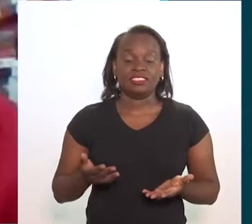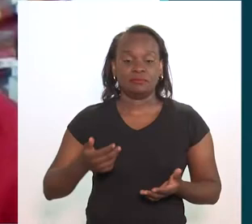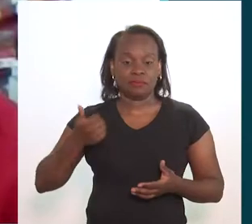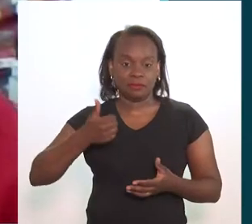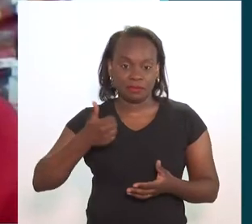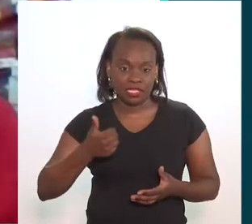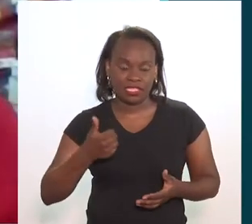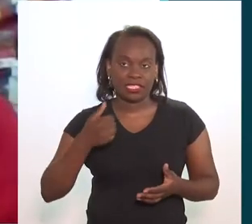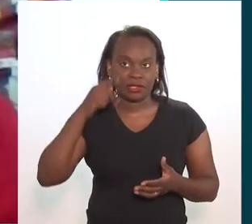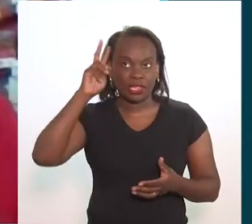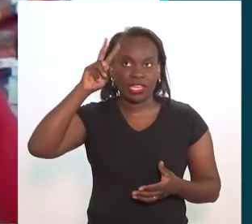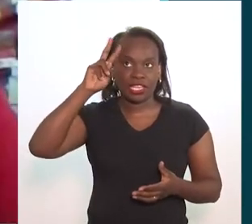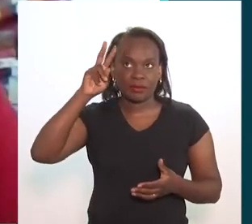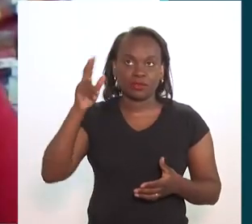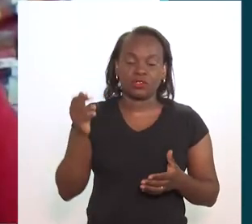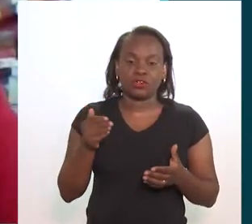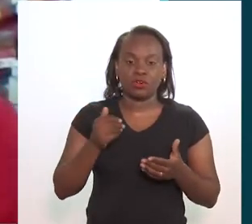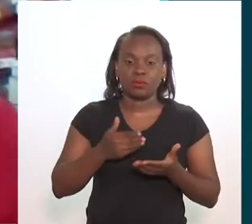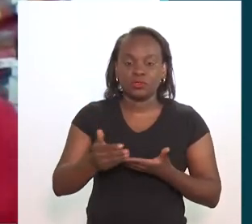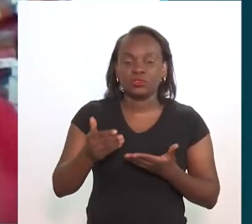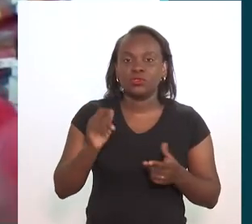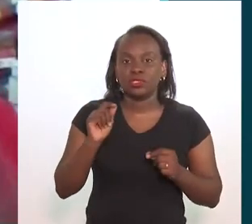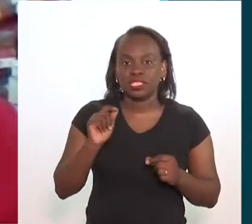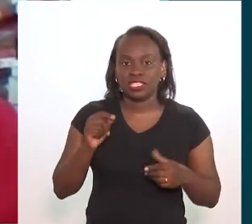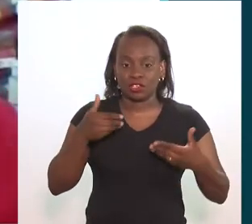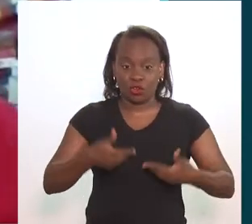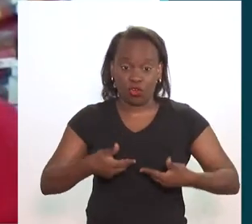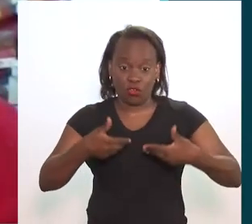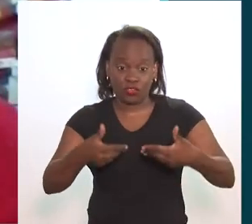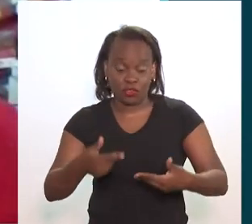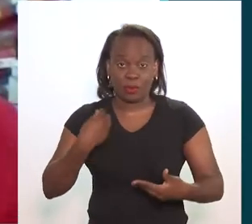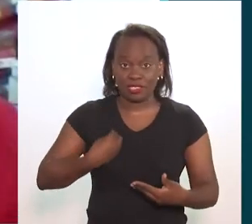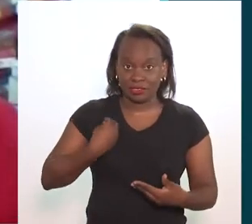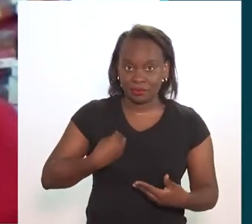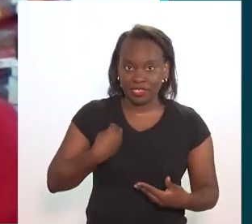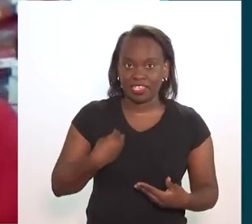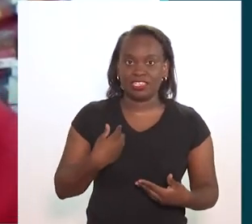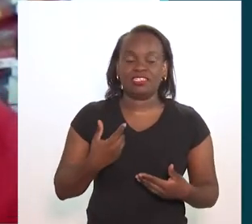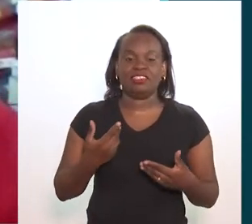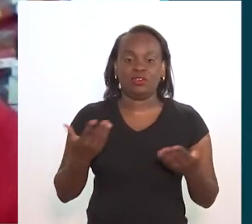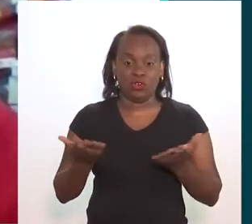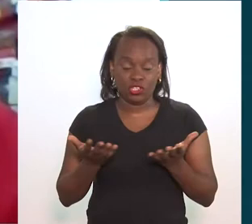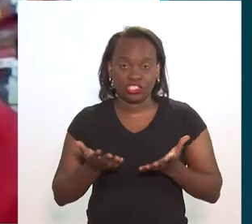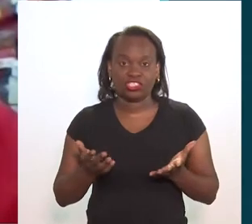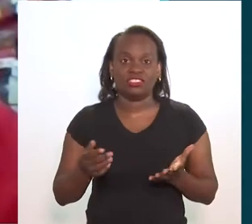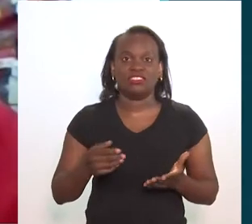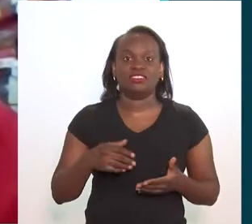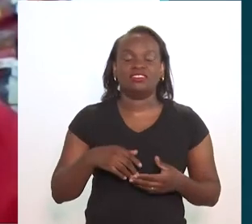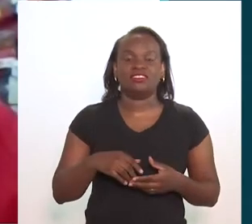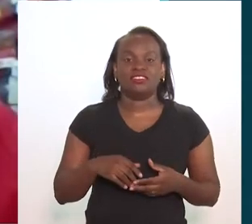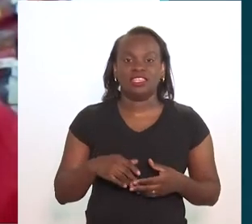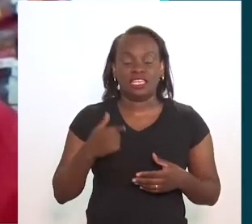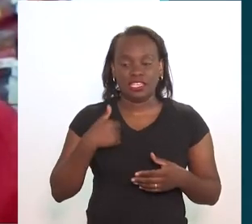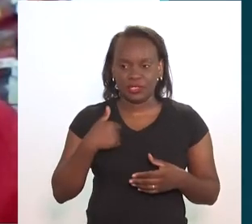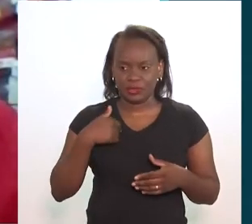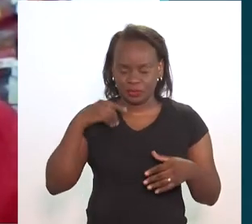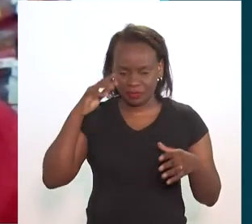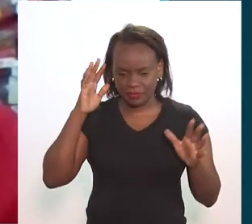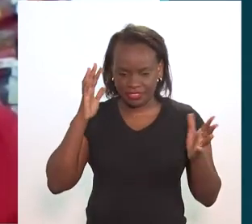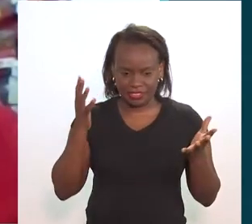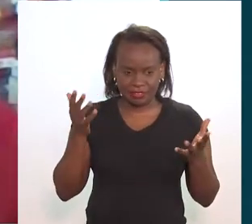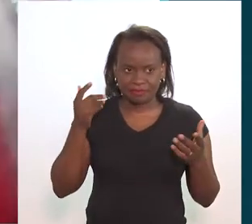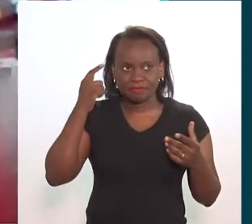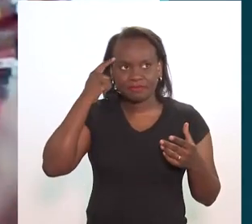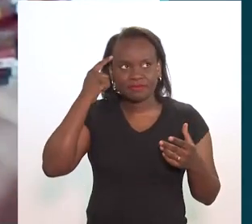Bom, a primeira memória, quando chegou, na verdade, assim, quando me fizeram um convite pra participar do programa hoje, eu